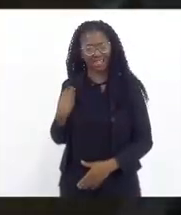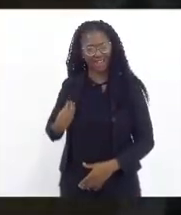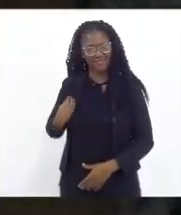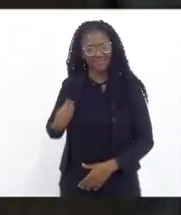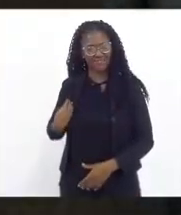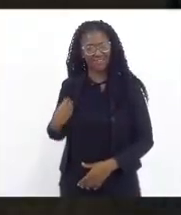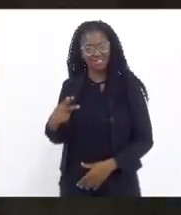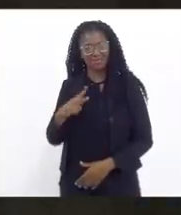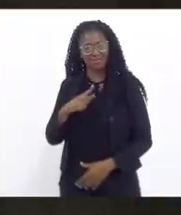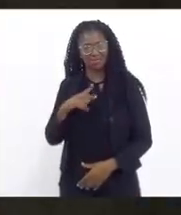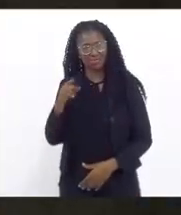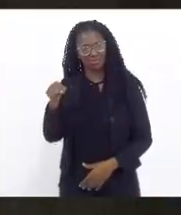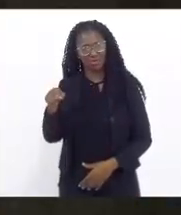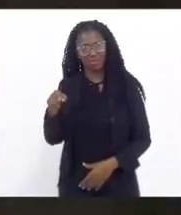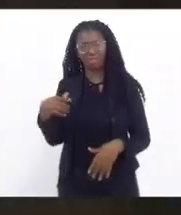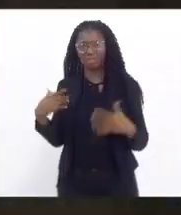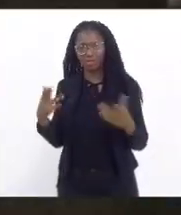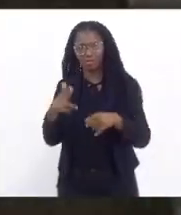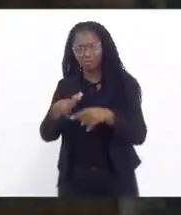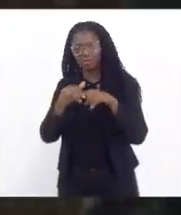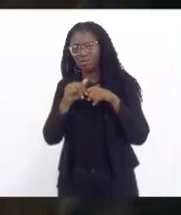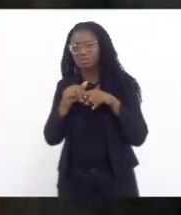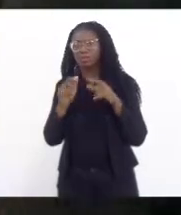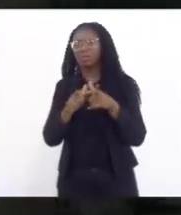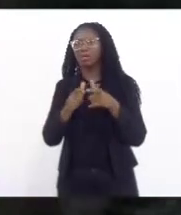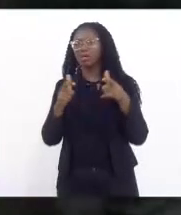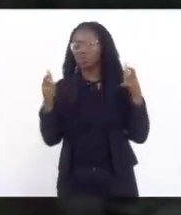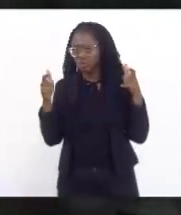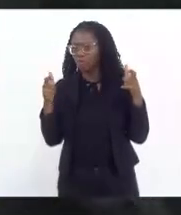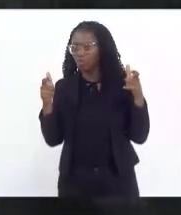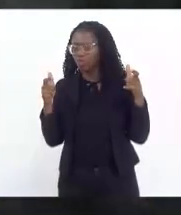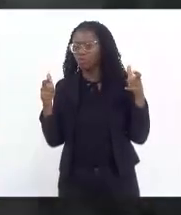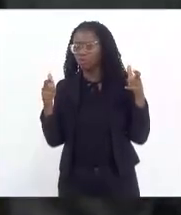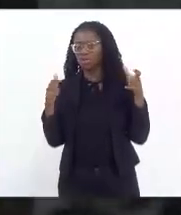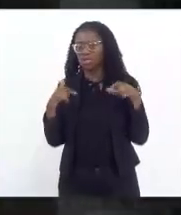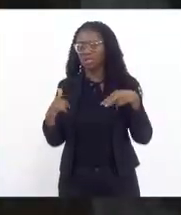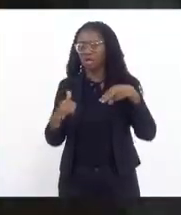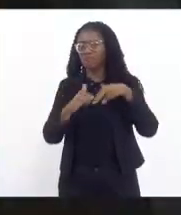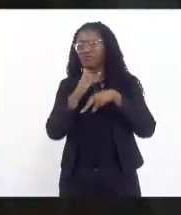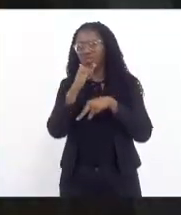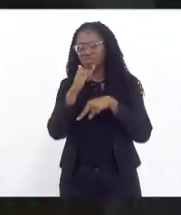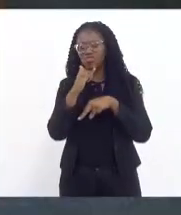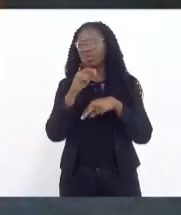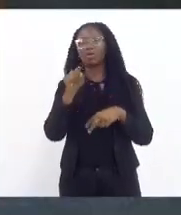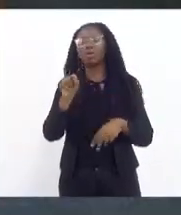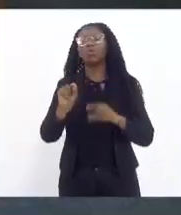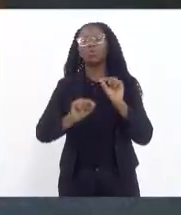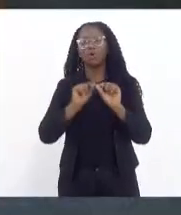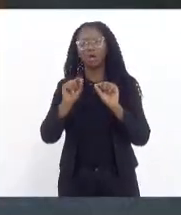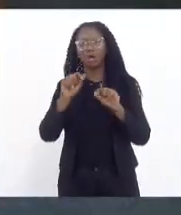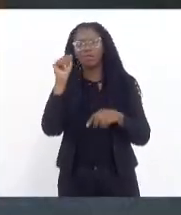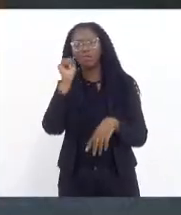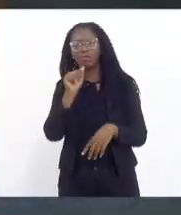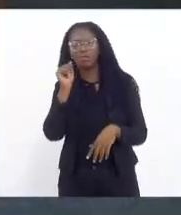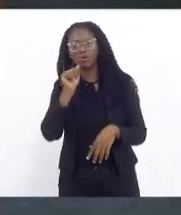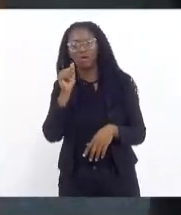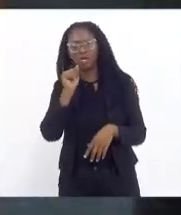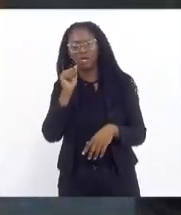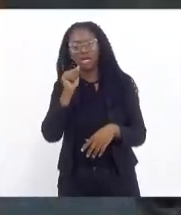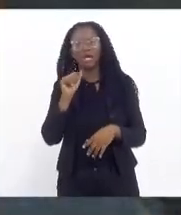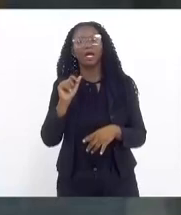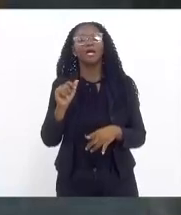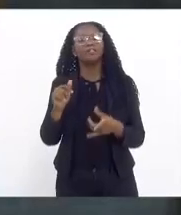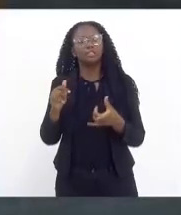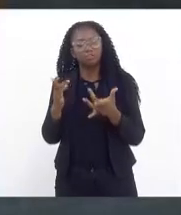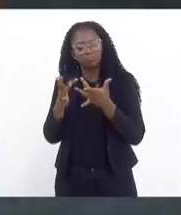então por isso que a maioria das vítimas de feminicídio são mulheres que são vitimadas pelos seus ex-companheiros